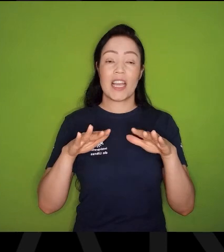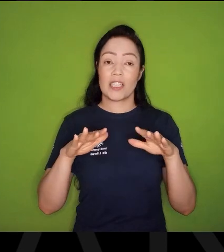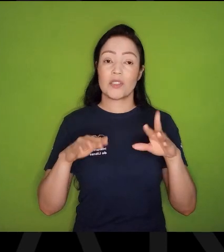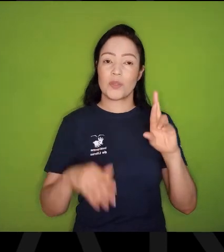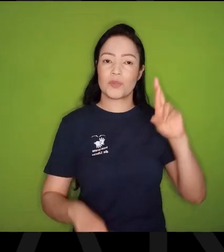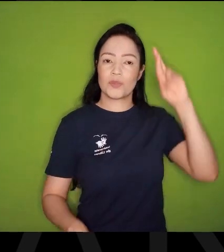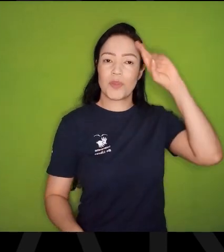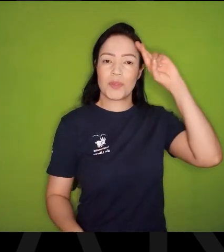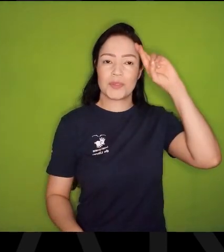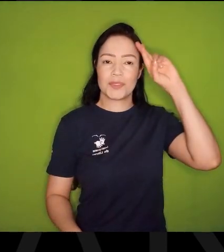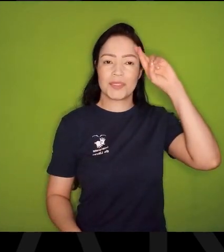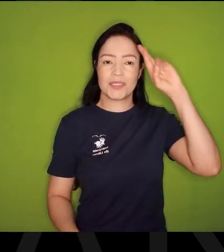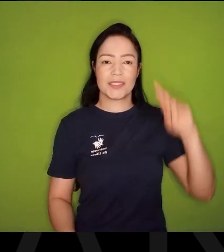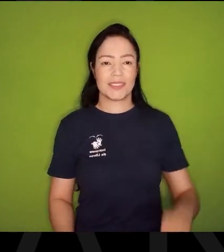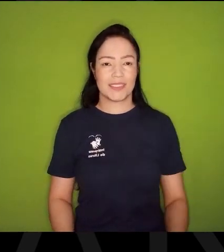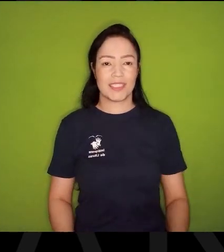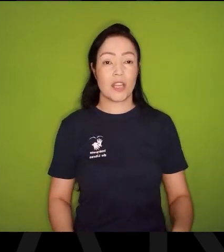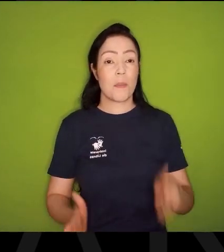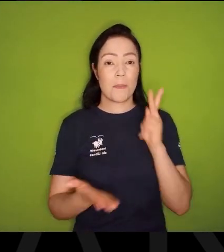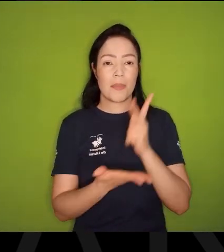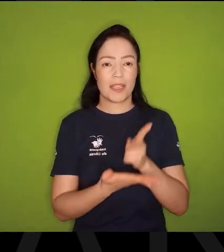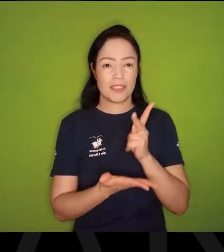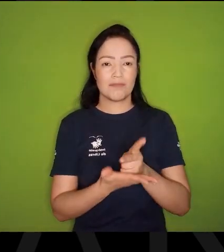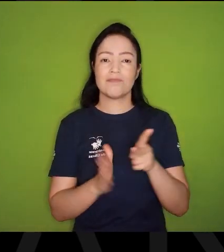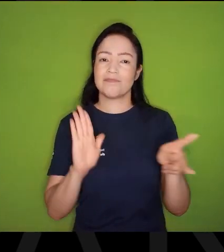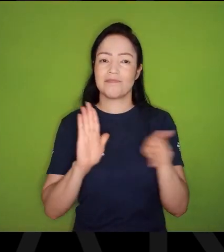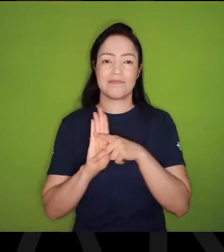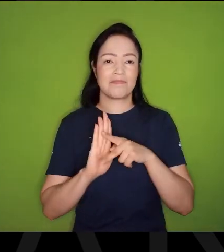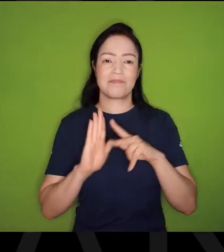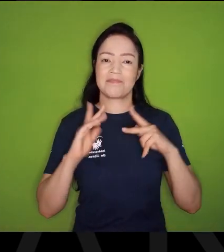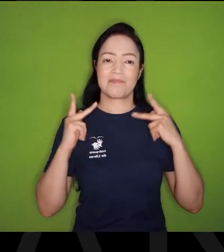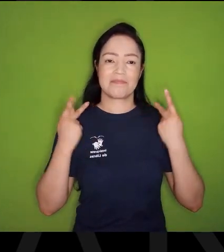Donos, donas e dones, Do mesmo patrimônio.